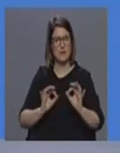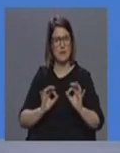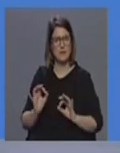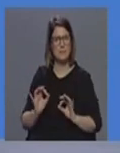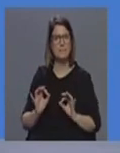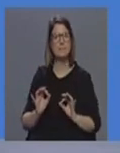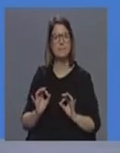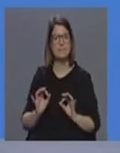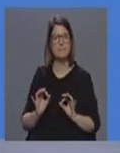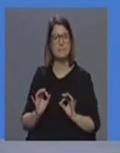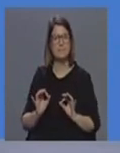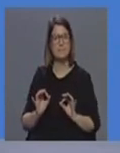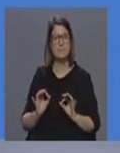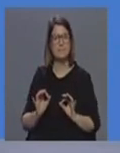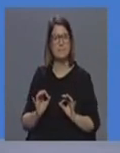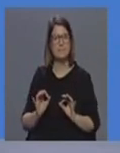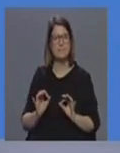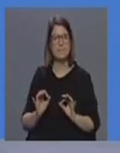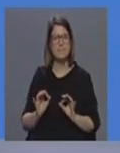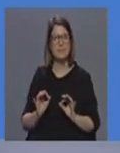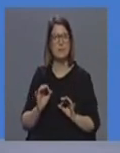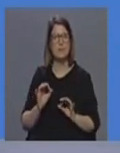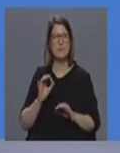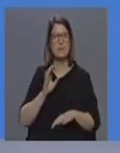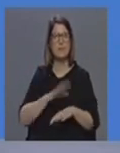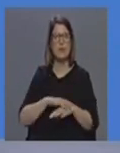para a pandemia